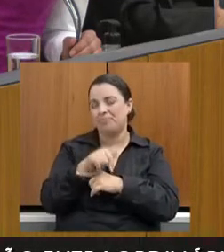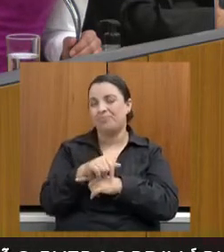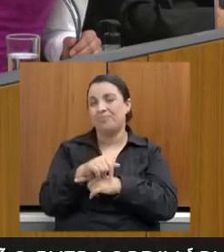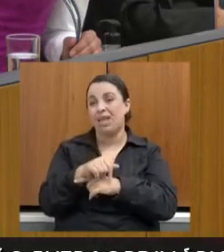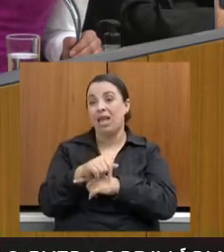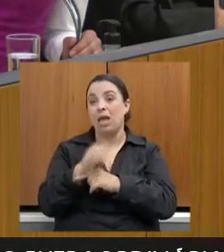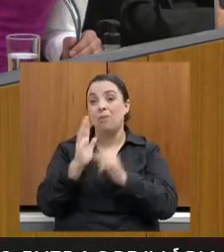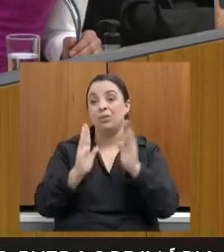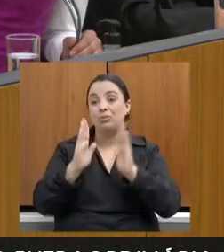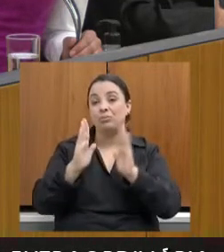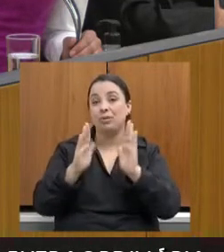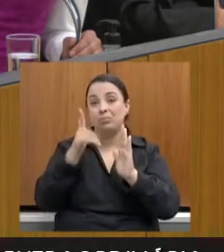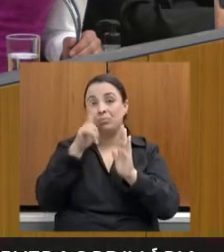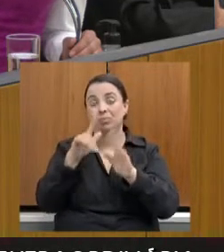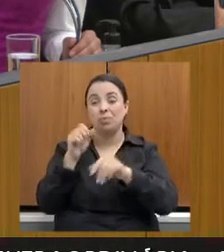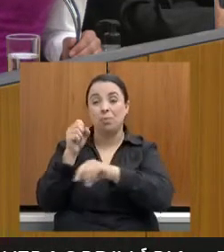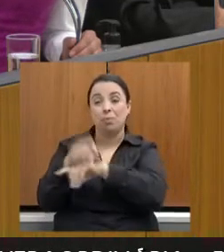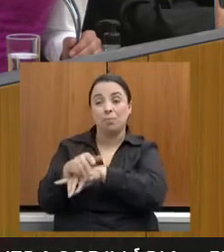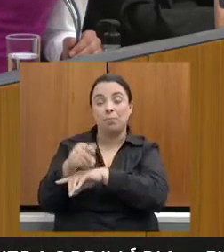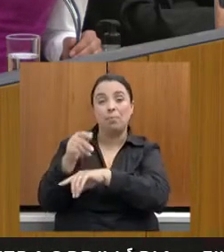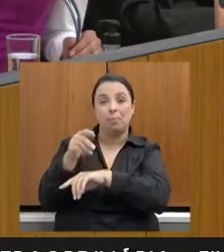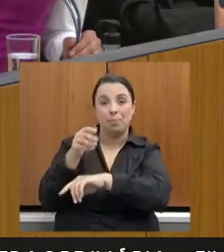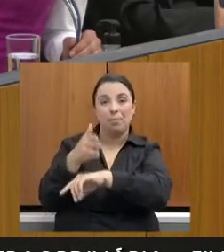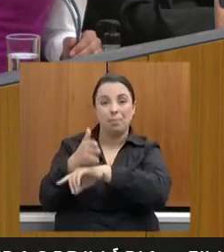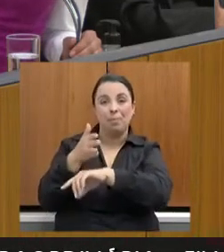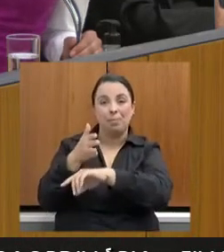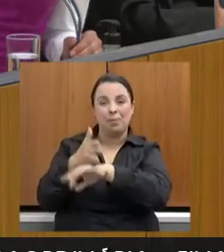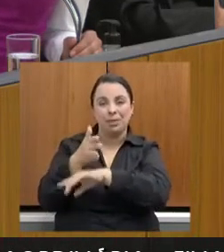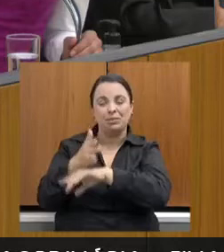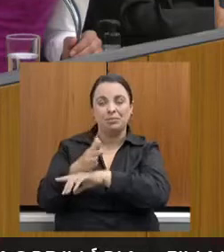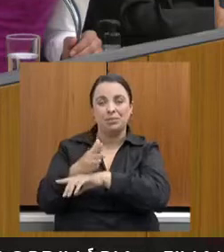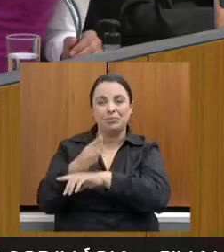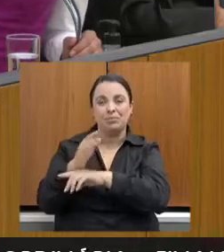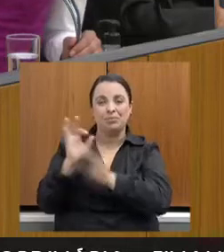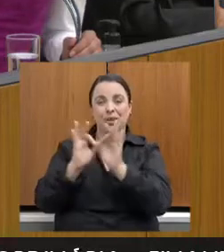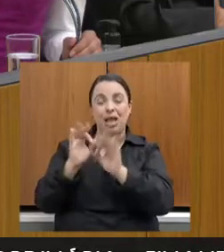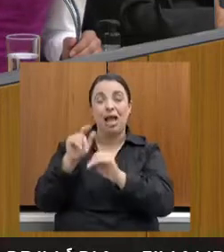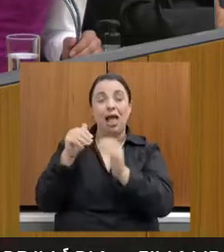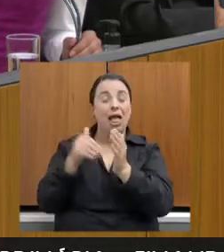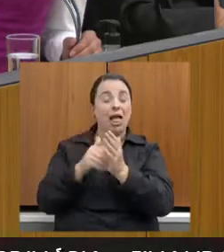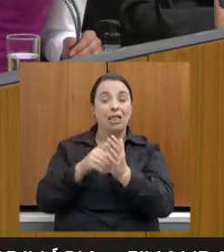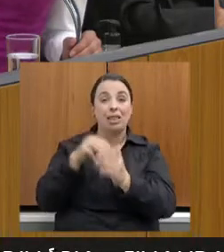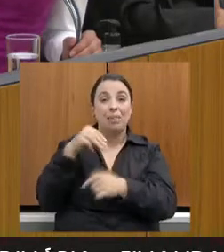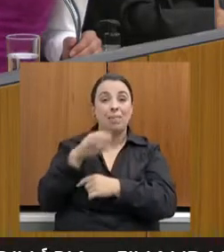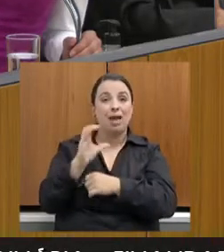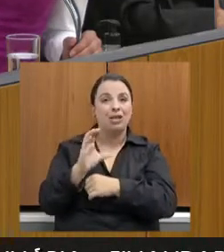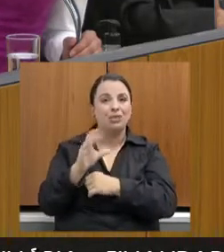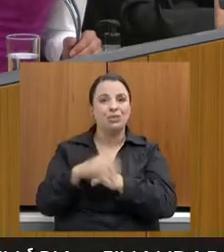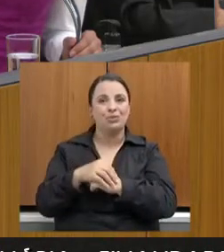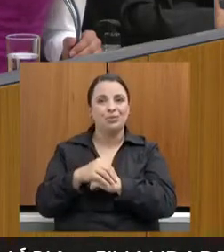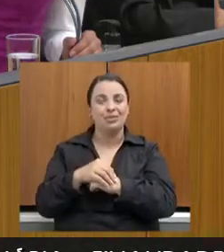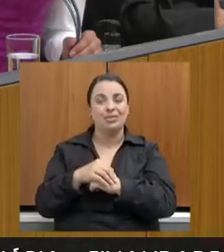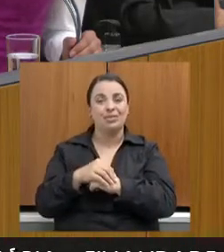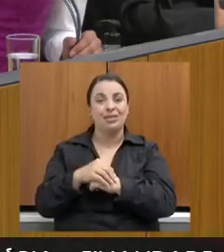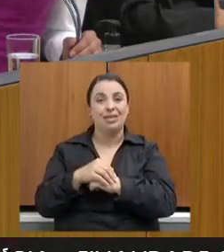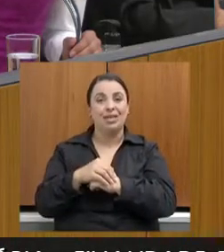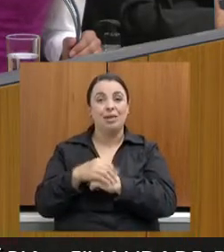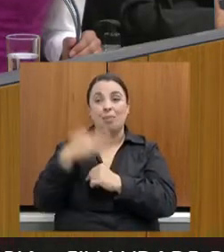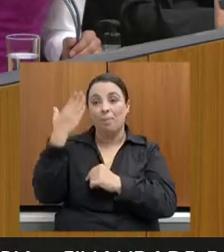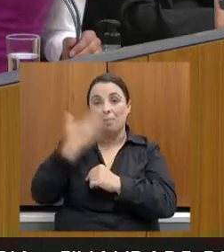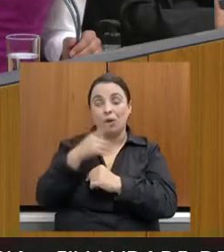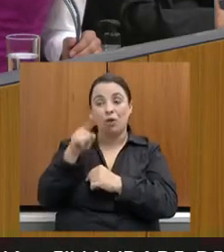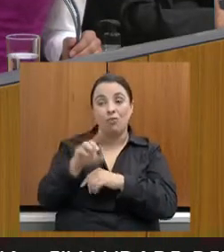prazo para participar do programa é até março, e para comprovar o conselho é até janeiro, porque a equipe não tem como a gente